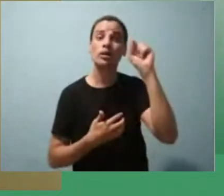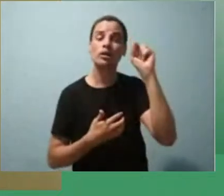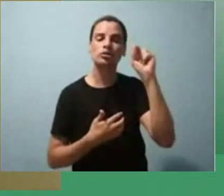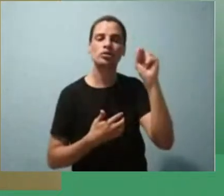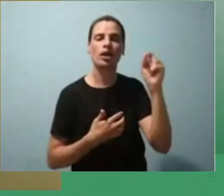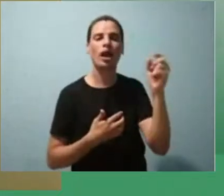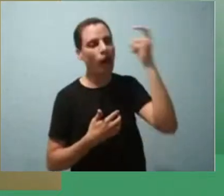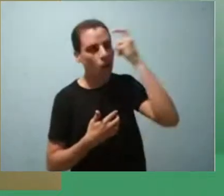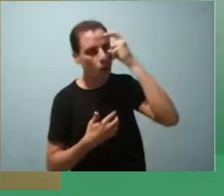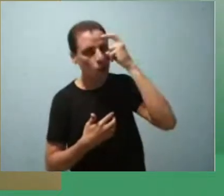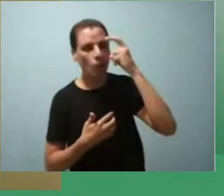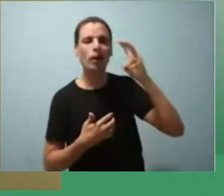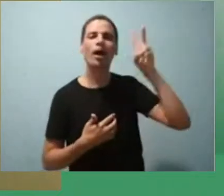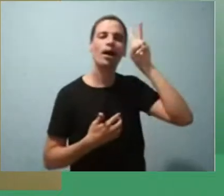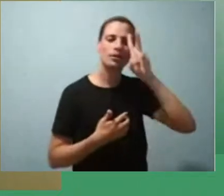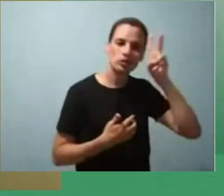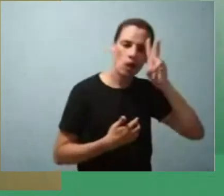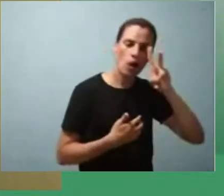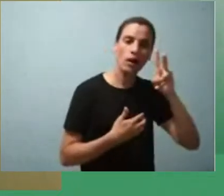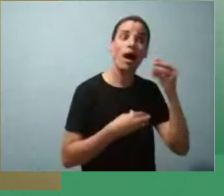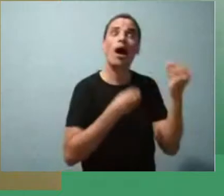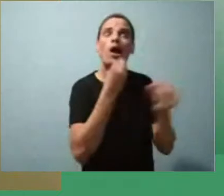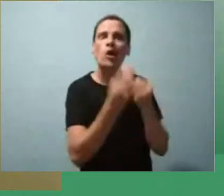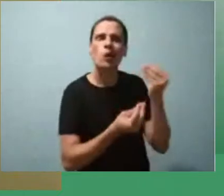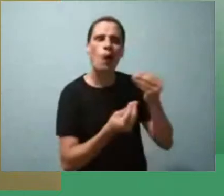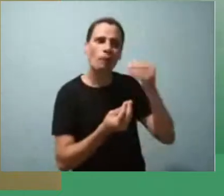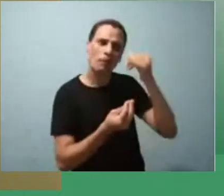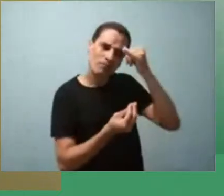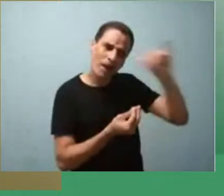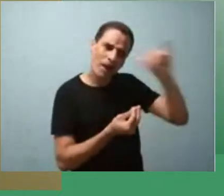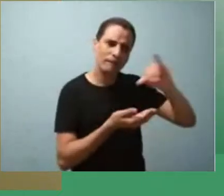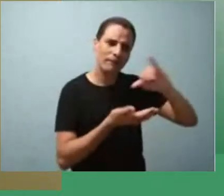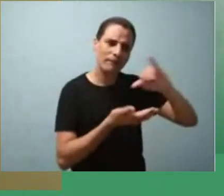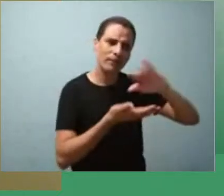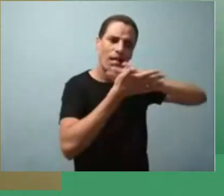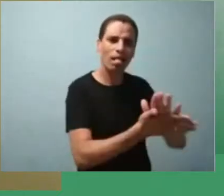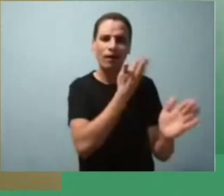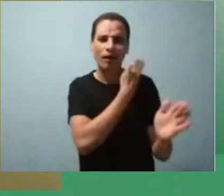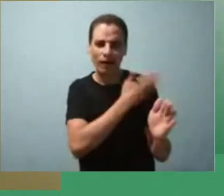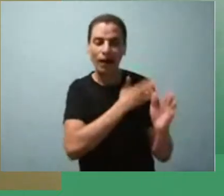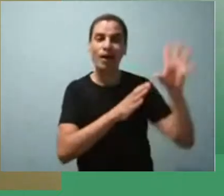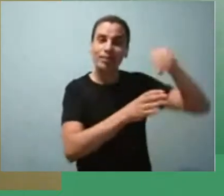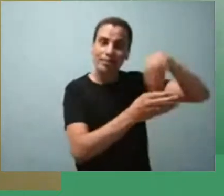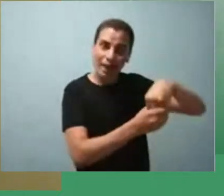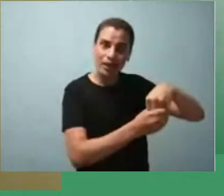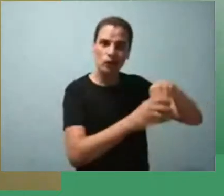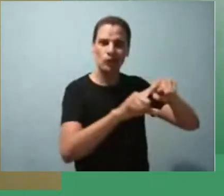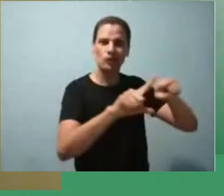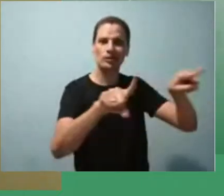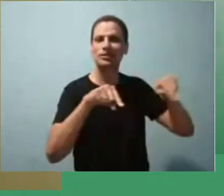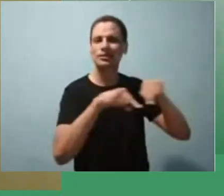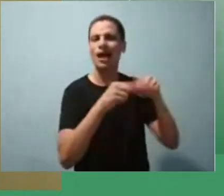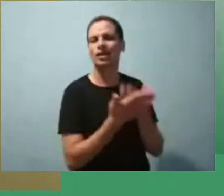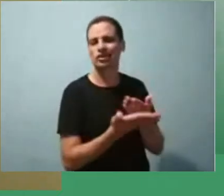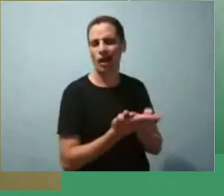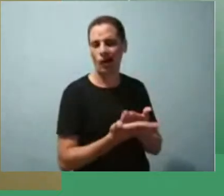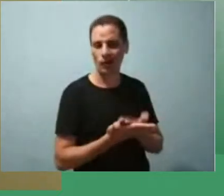racismo no chão da escola, dentro de sala de aula, nas situações em que a gente encontra de racismo